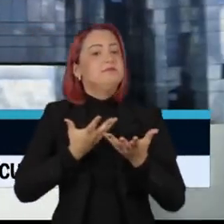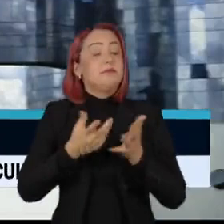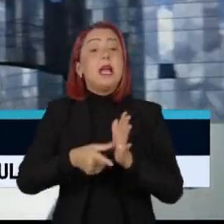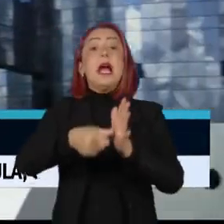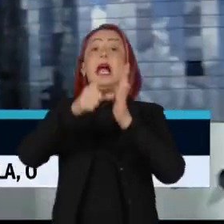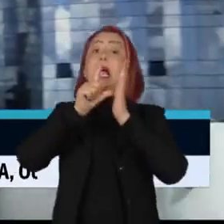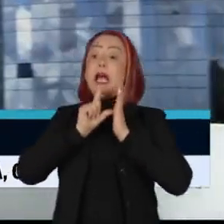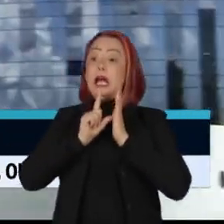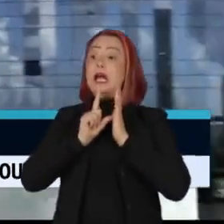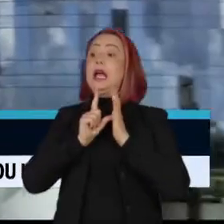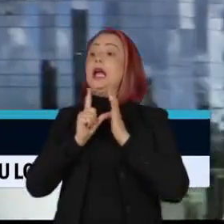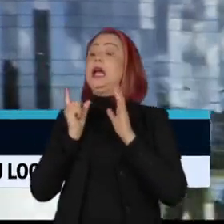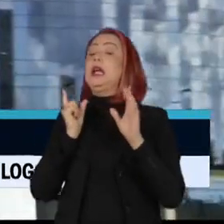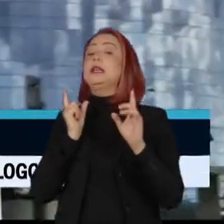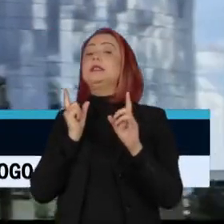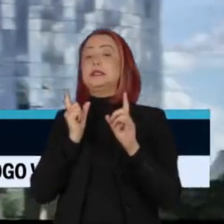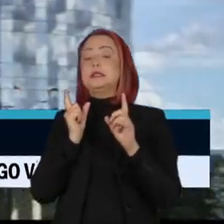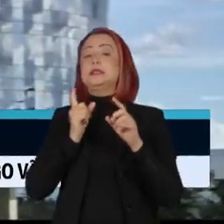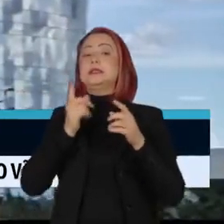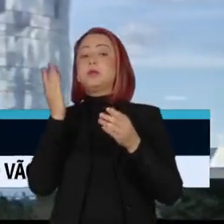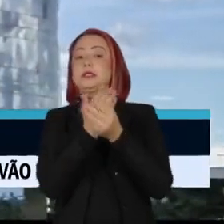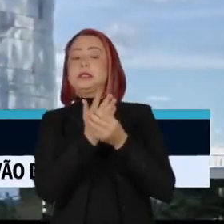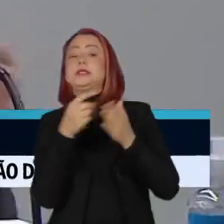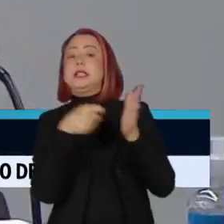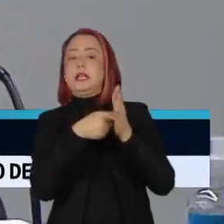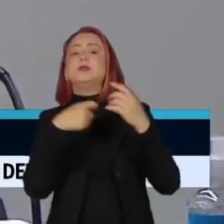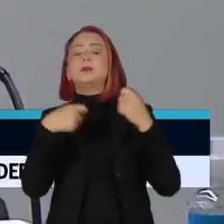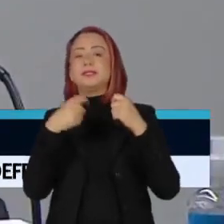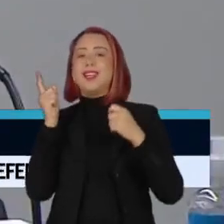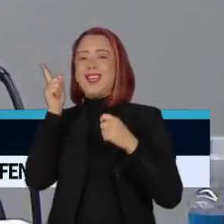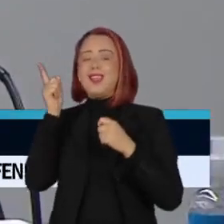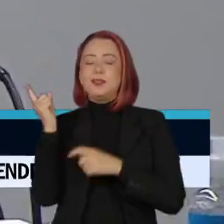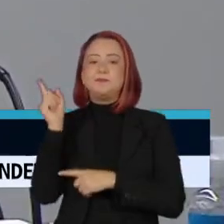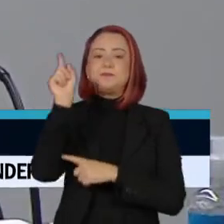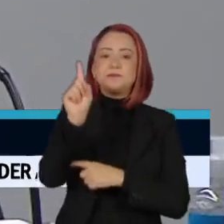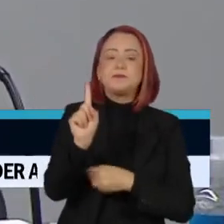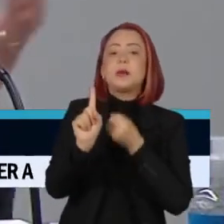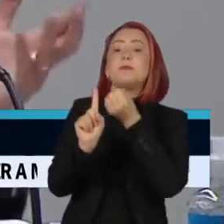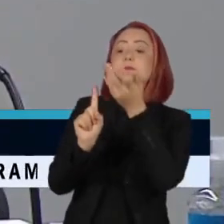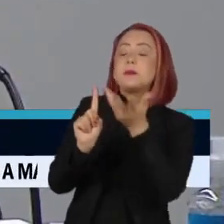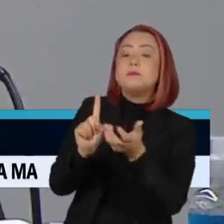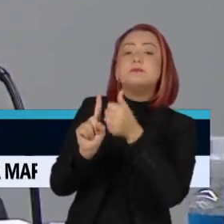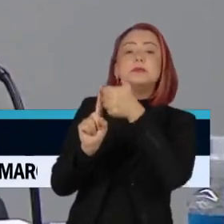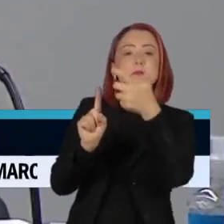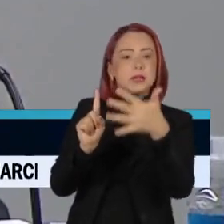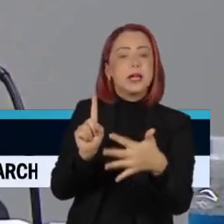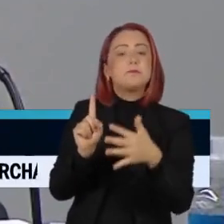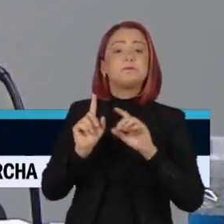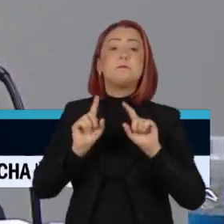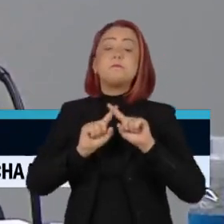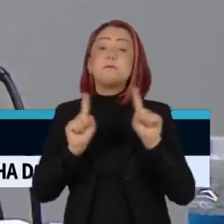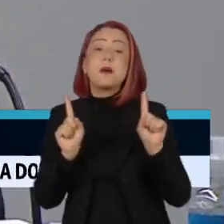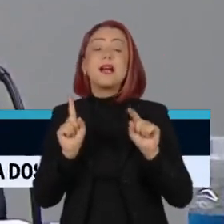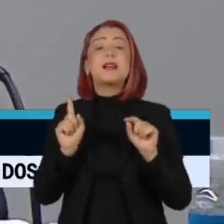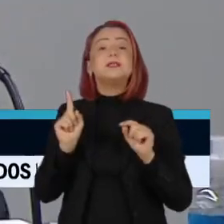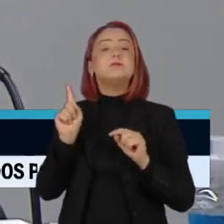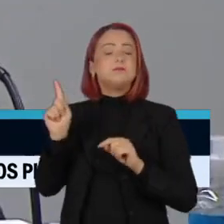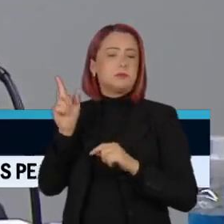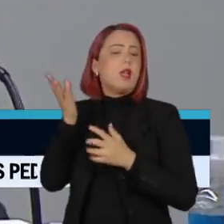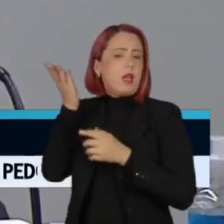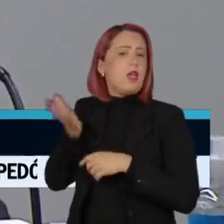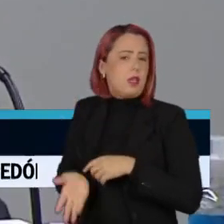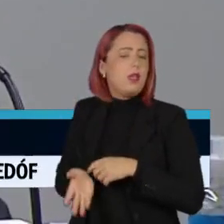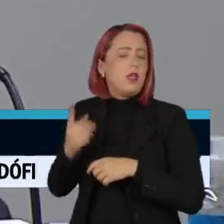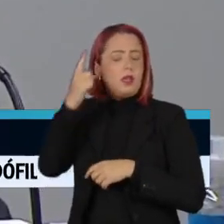qualquer investigação, o que havia sido determinado dias antes pelo ministro Gilmar Mendes. Ao aceitar a solicitação da